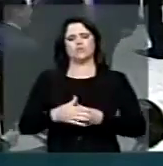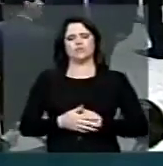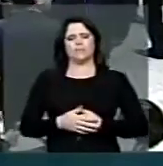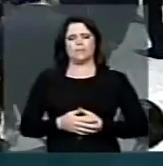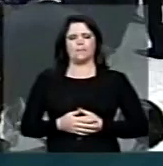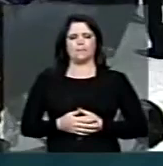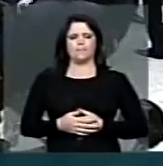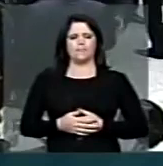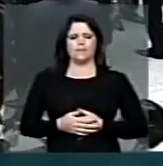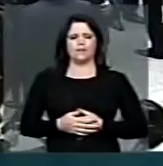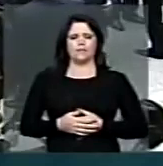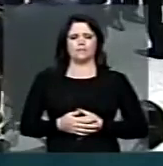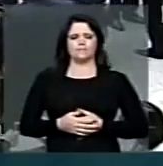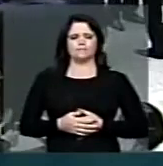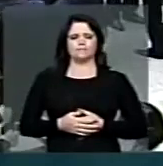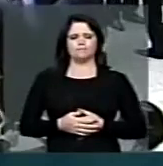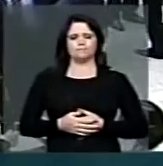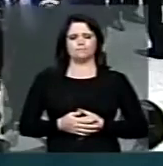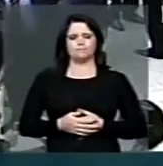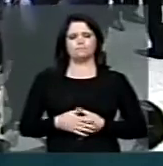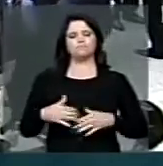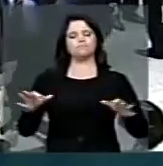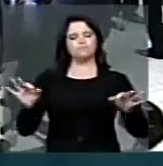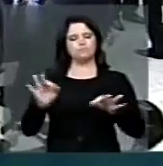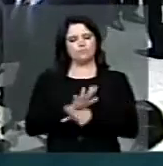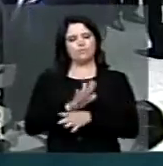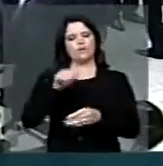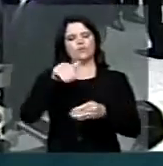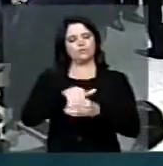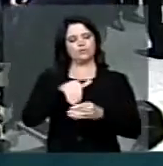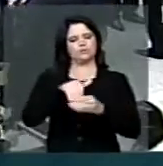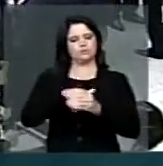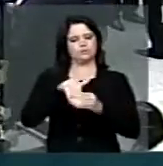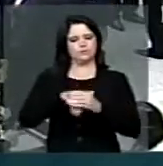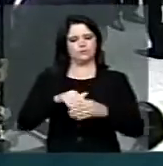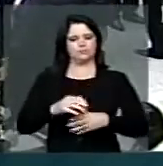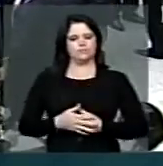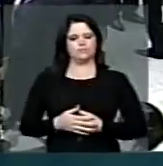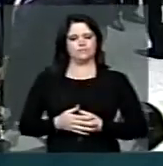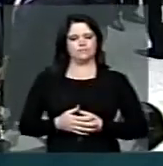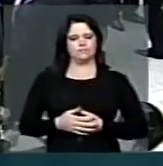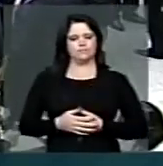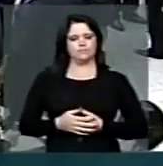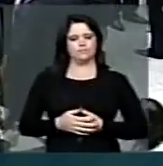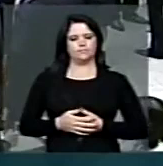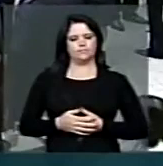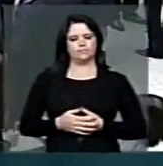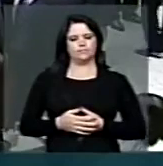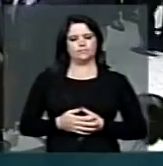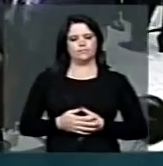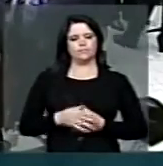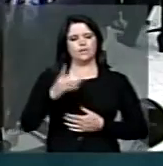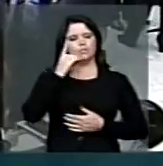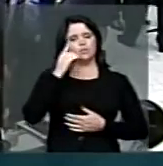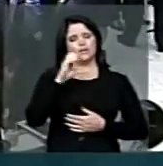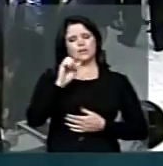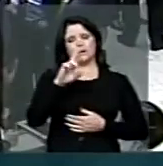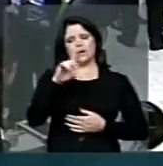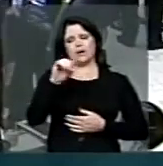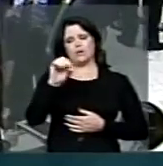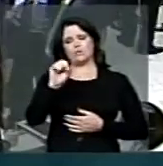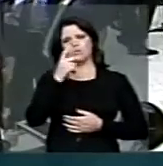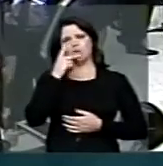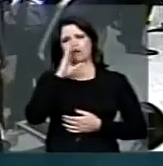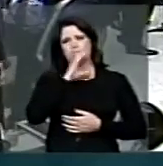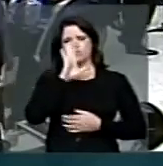grupo de representantes dos povos indígenas Que está aqui na porta do plenário A gente viu um grande grupo de